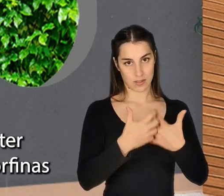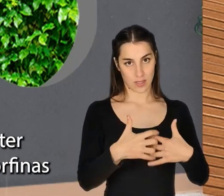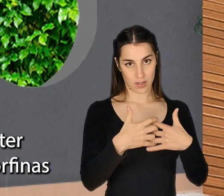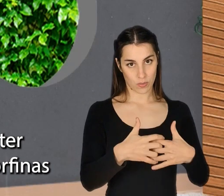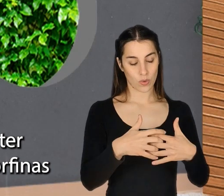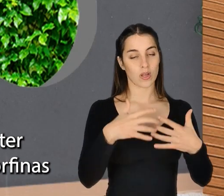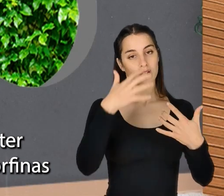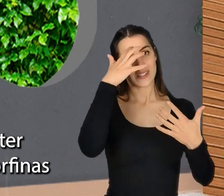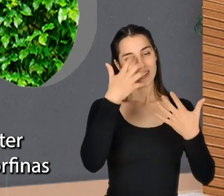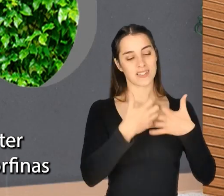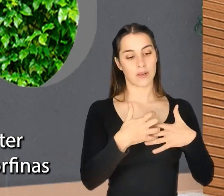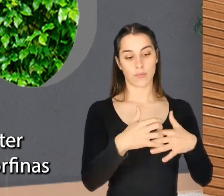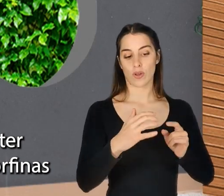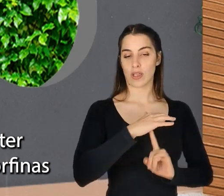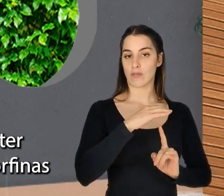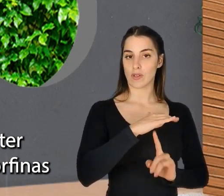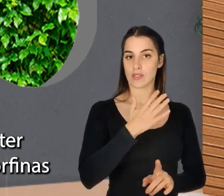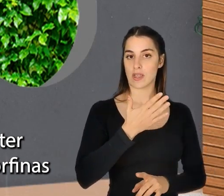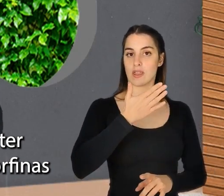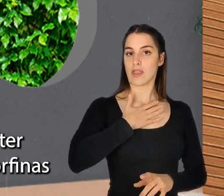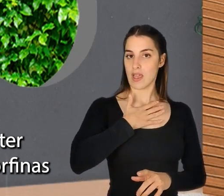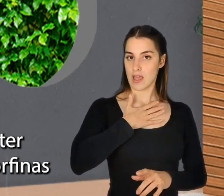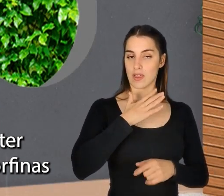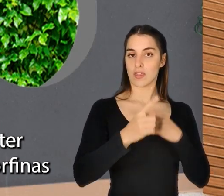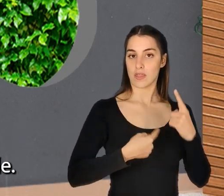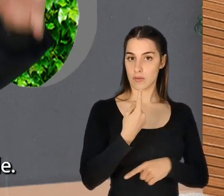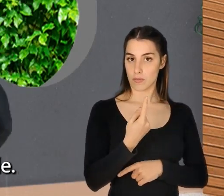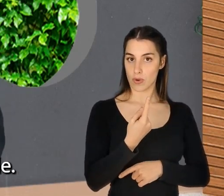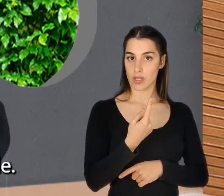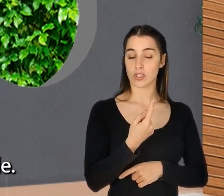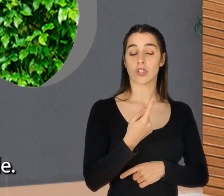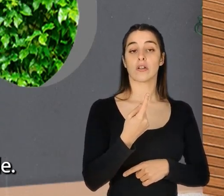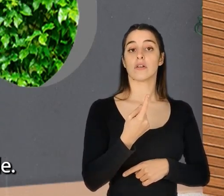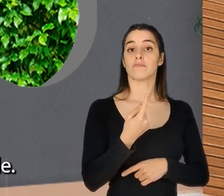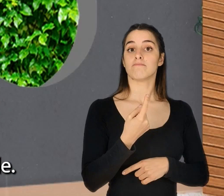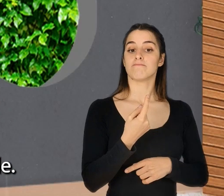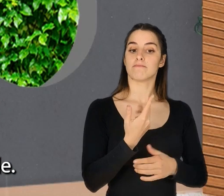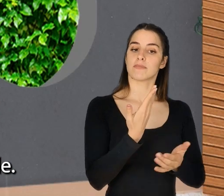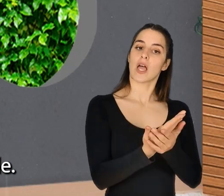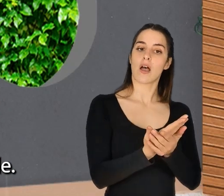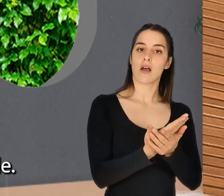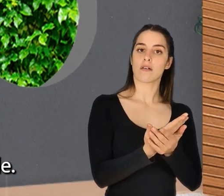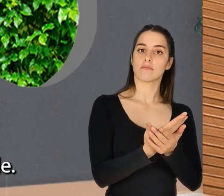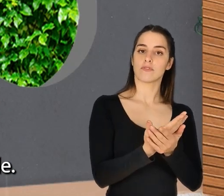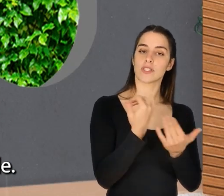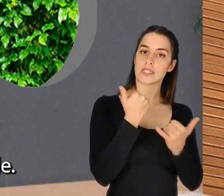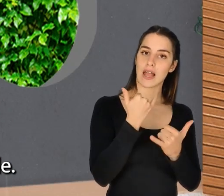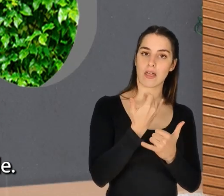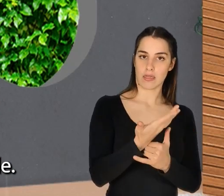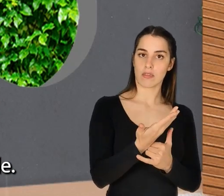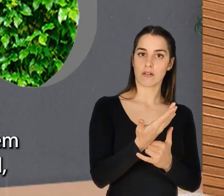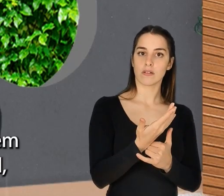acaba por ter uma influência ao nível das nossas endorfinas e orévarinas, que nos vão induzir a estado de